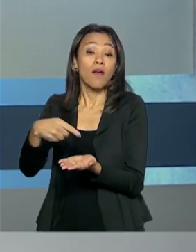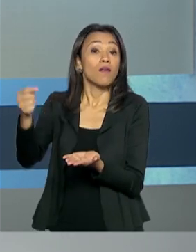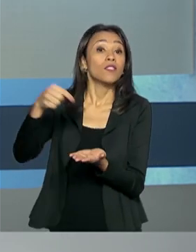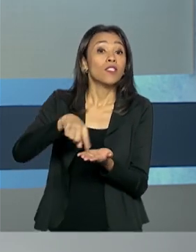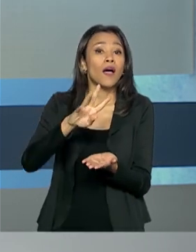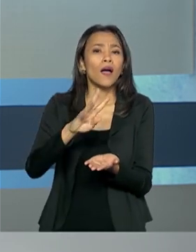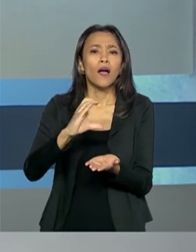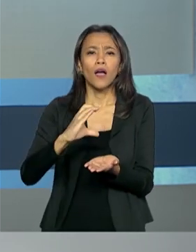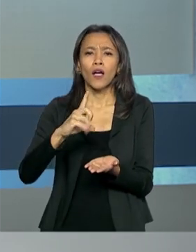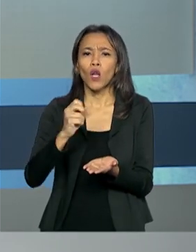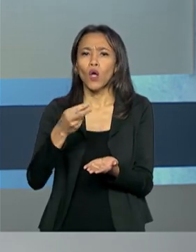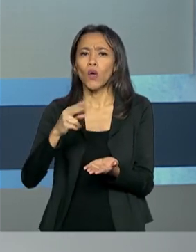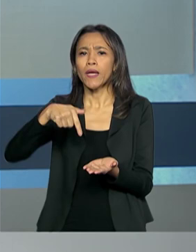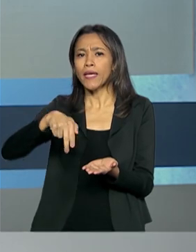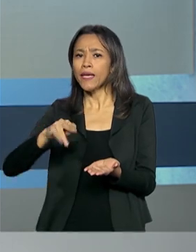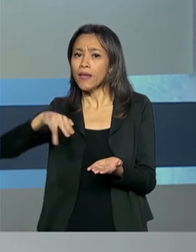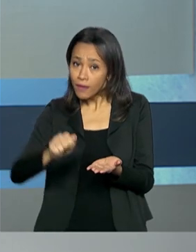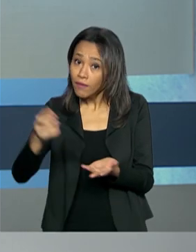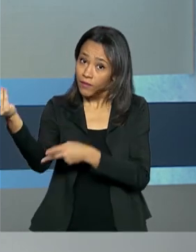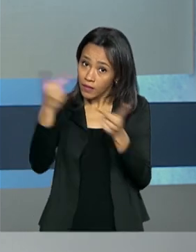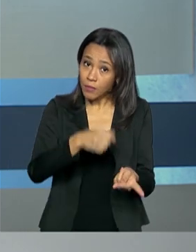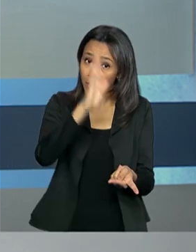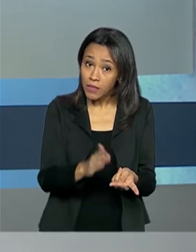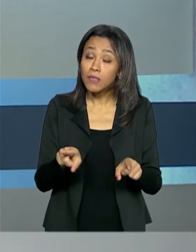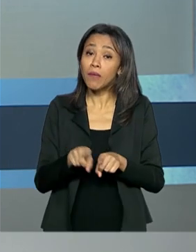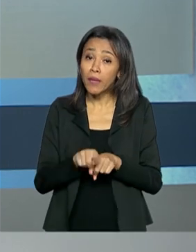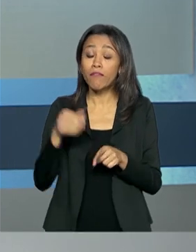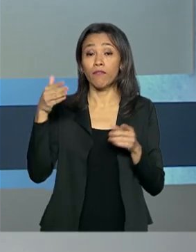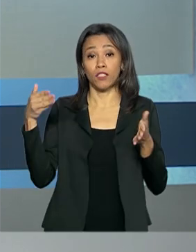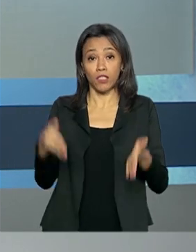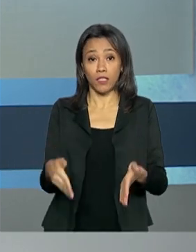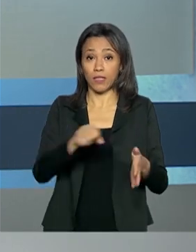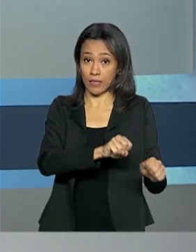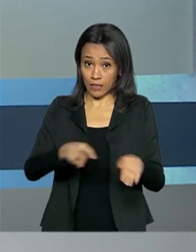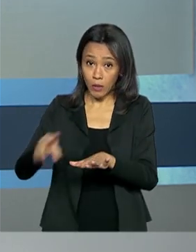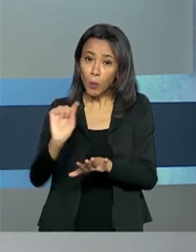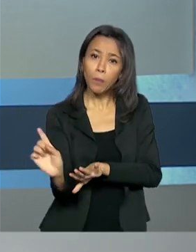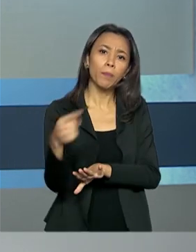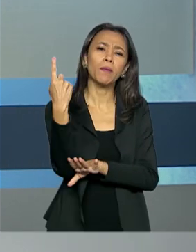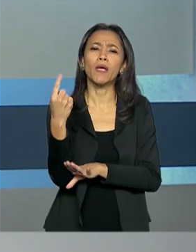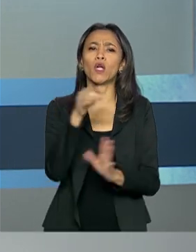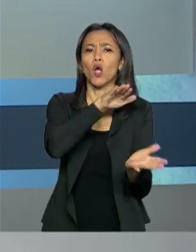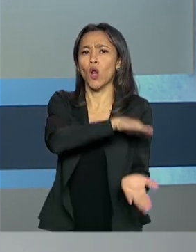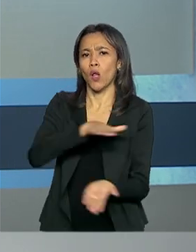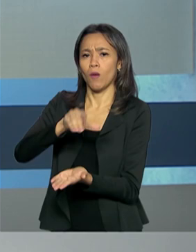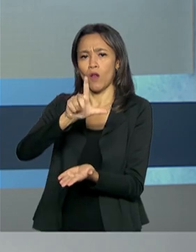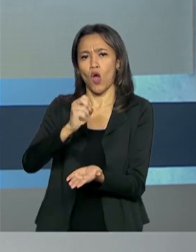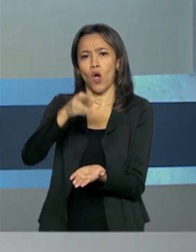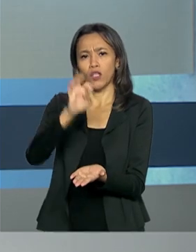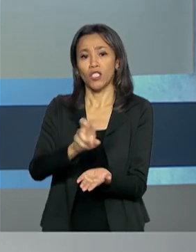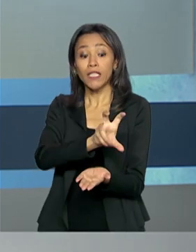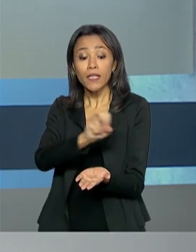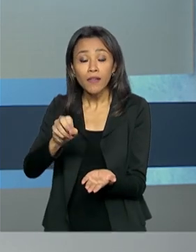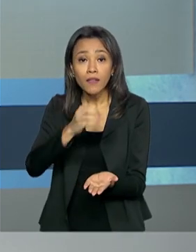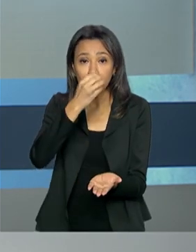coronavírus. Segundo o Itamaraty, também está prevista para chegar nesta semana o primeiro lote de 500 respiradores de um